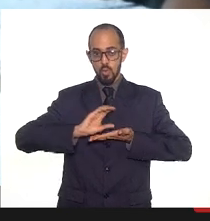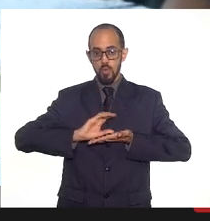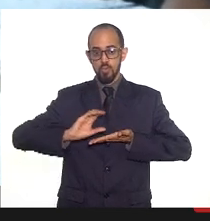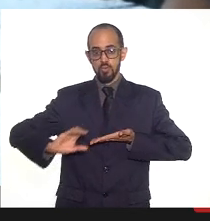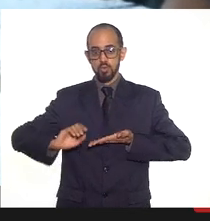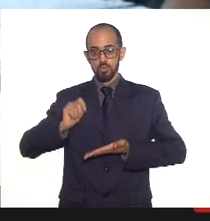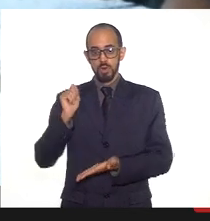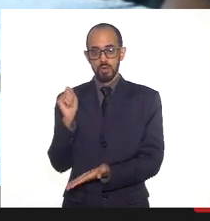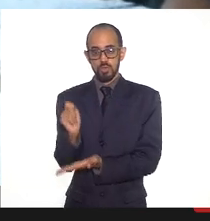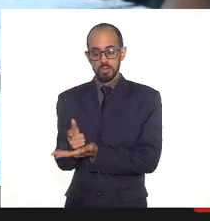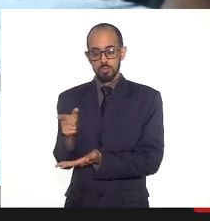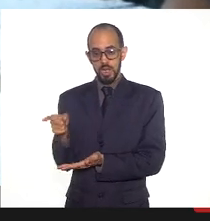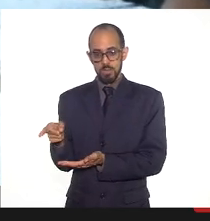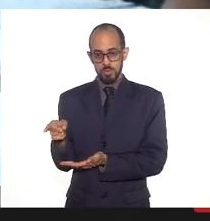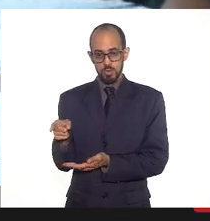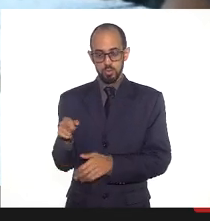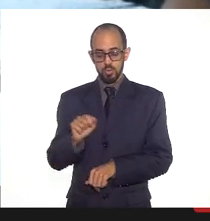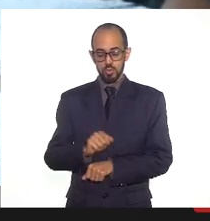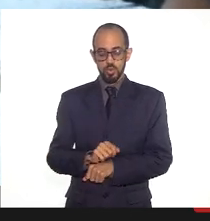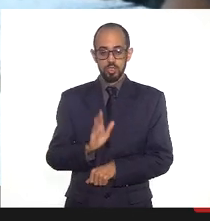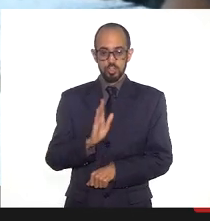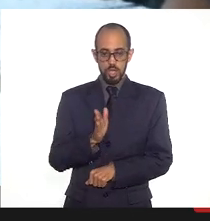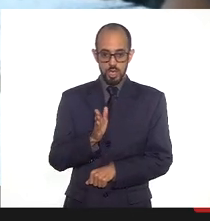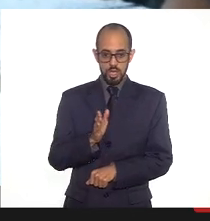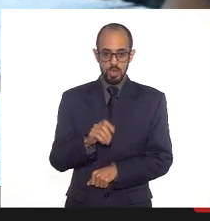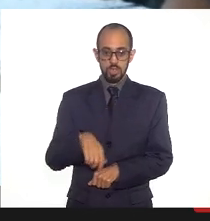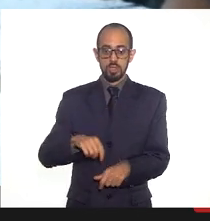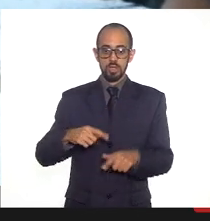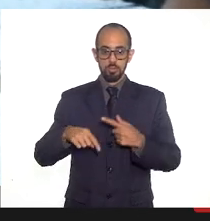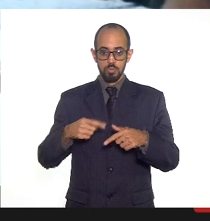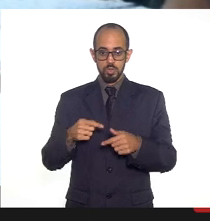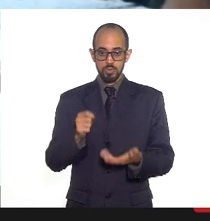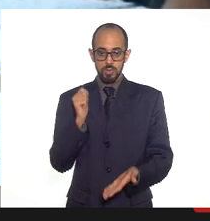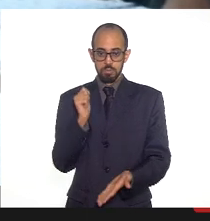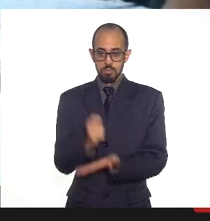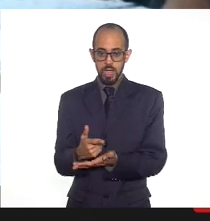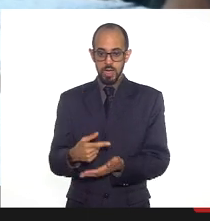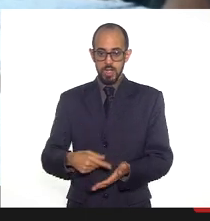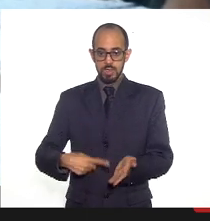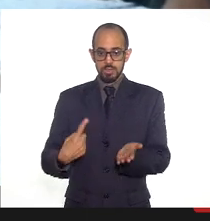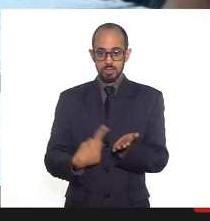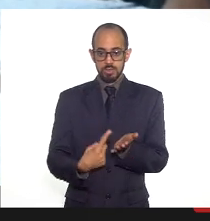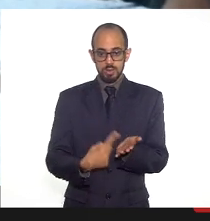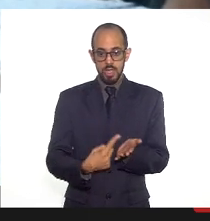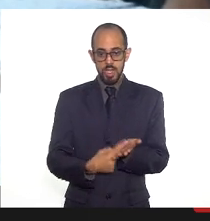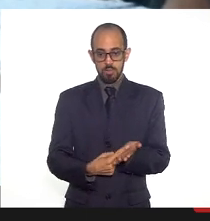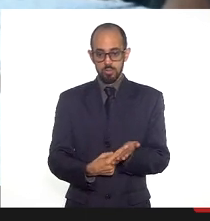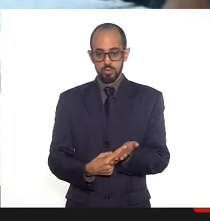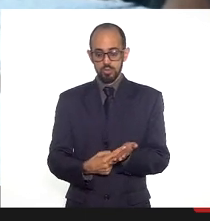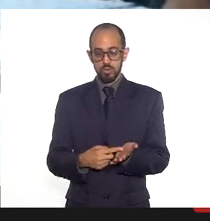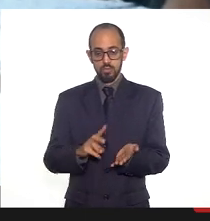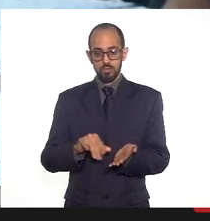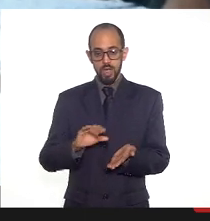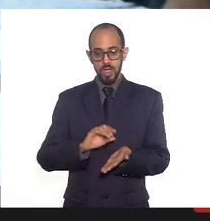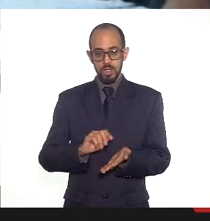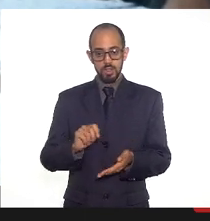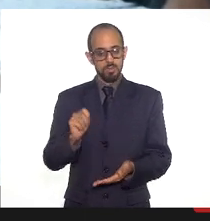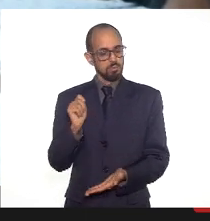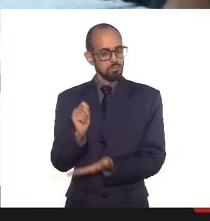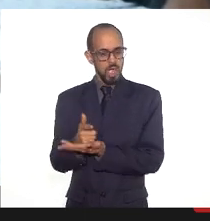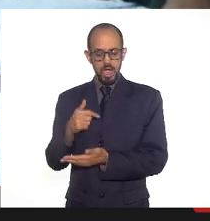efetuar o pagamento e aí sanando esses termos de ajuste de conta, eles entrarão com pagamento